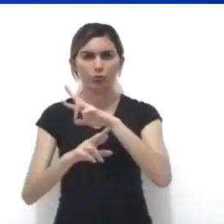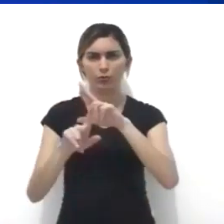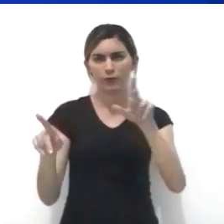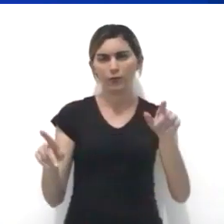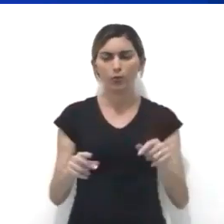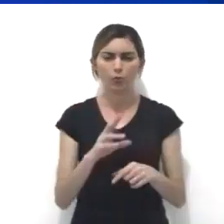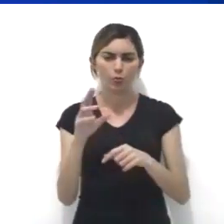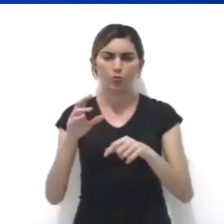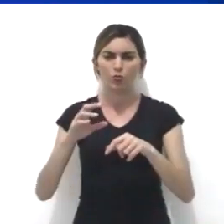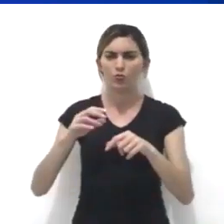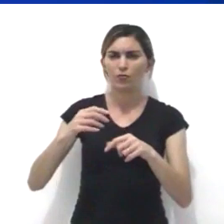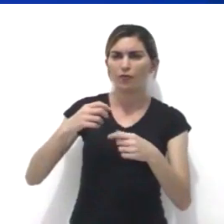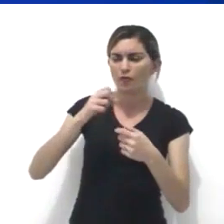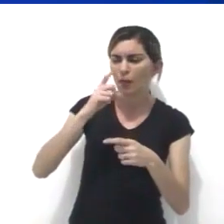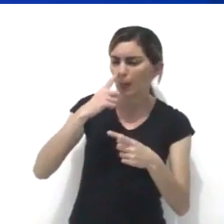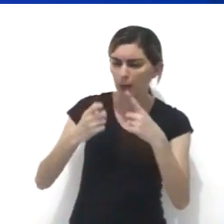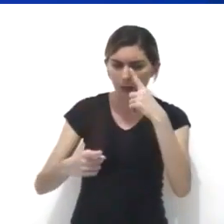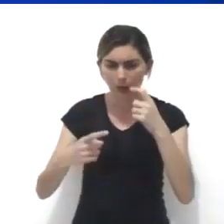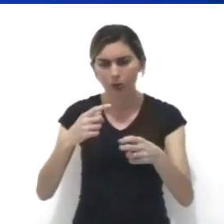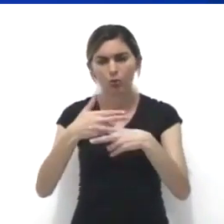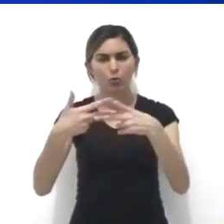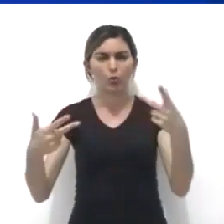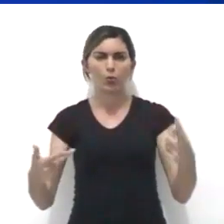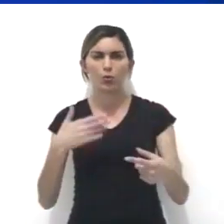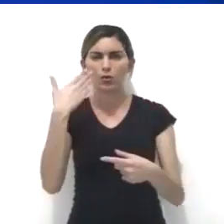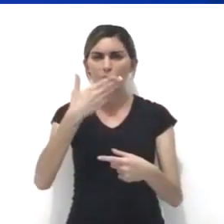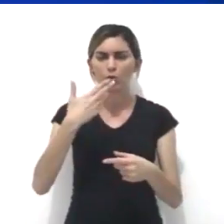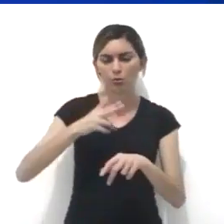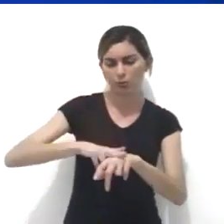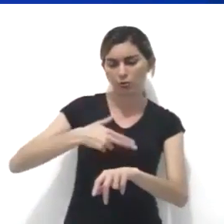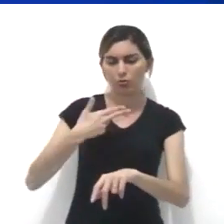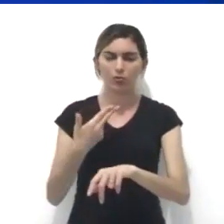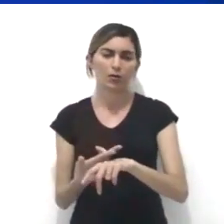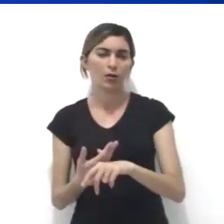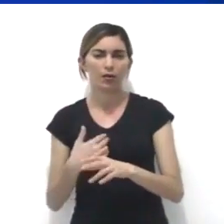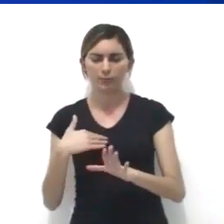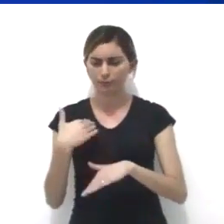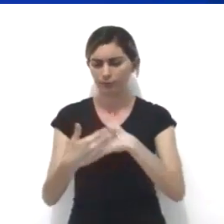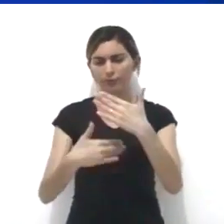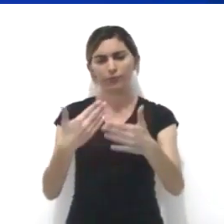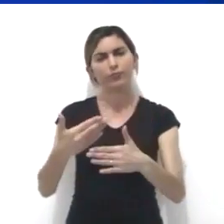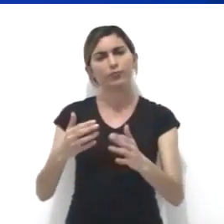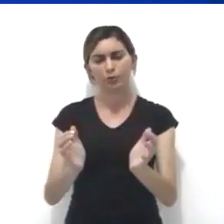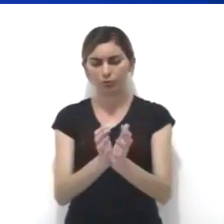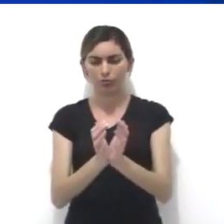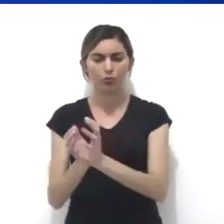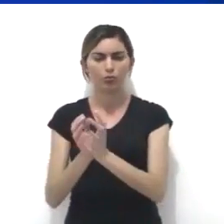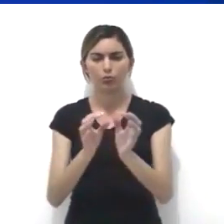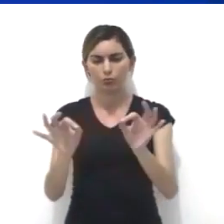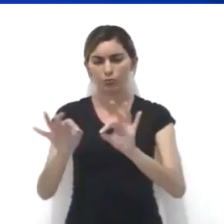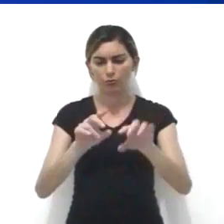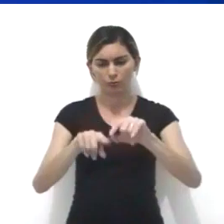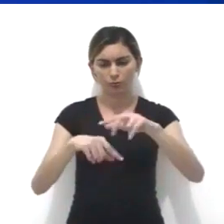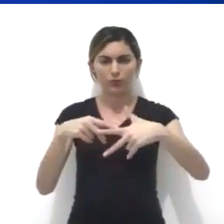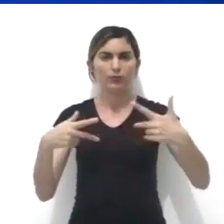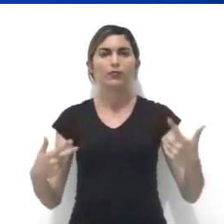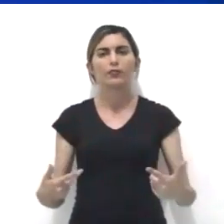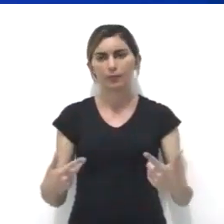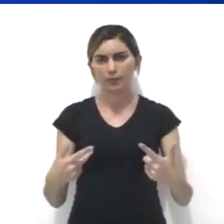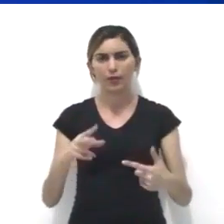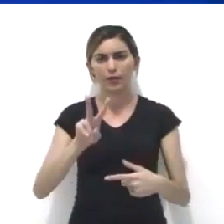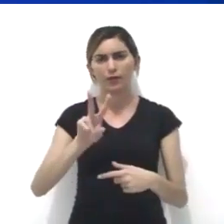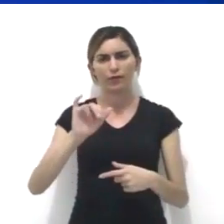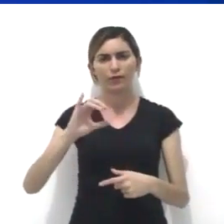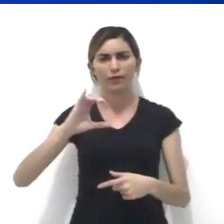obras, como sucata, lixo, açúcar e chocolate. Através do agrupamento desses materiais,